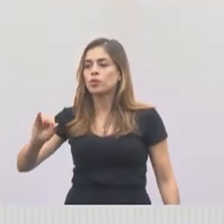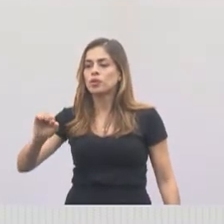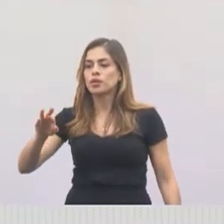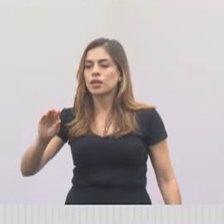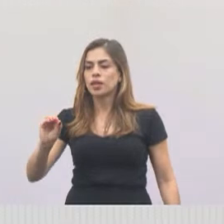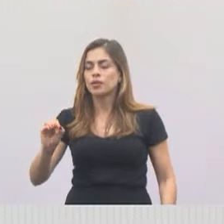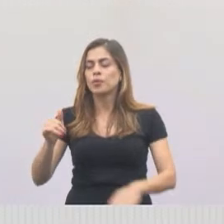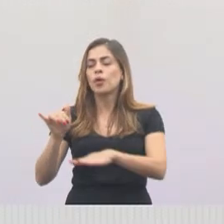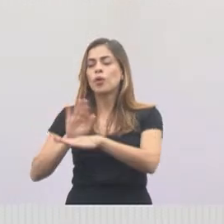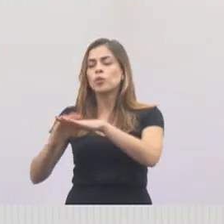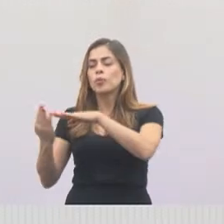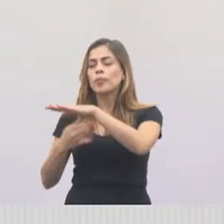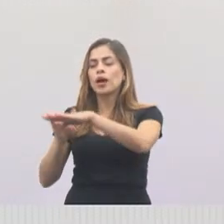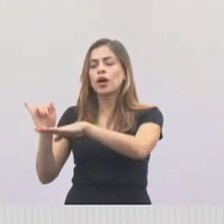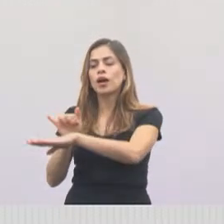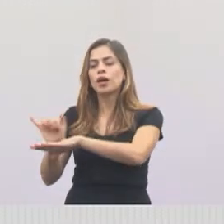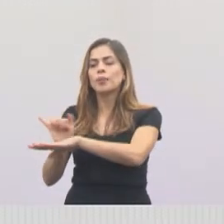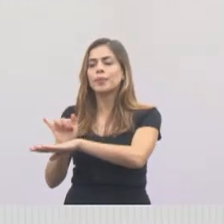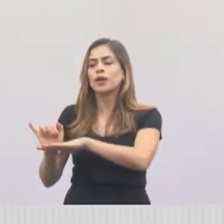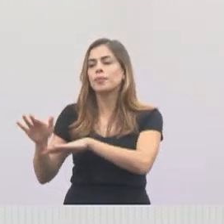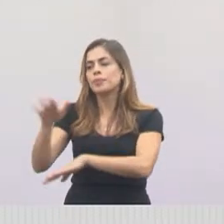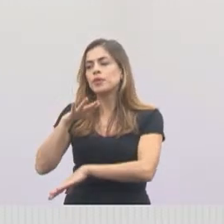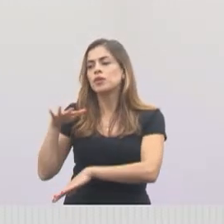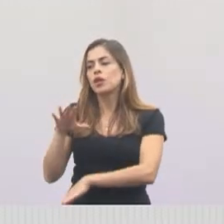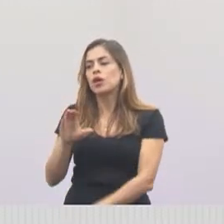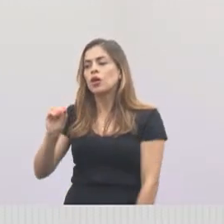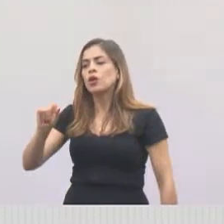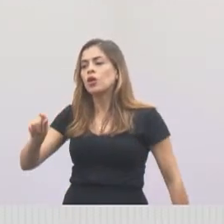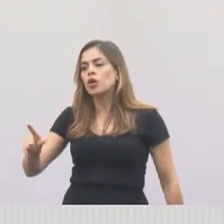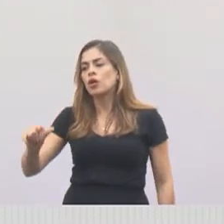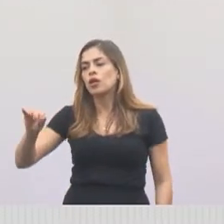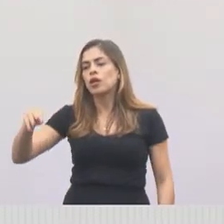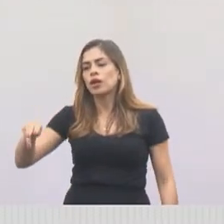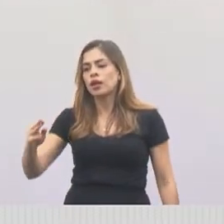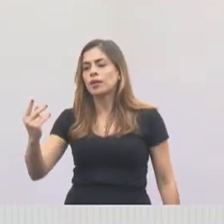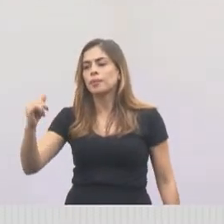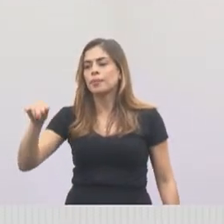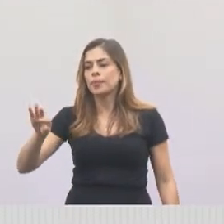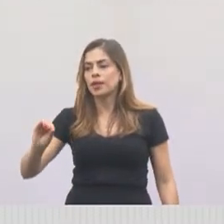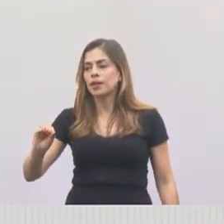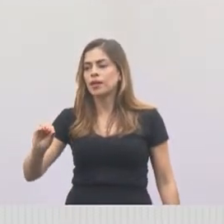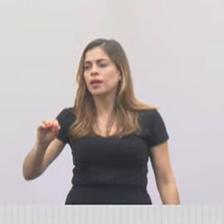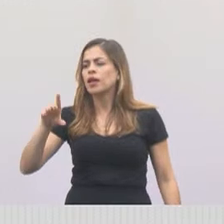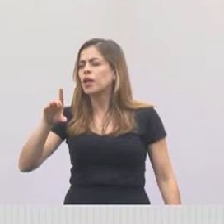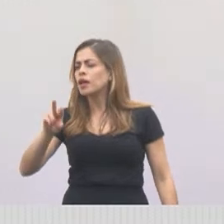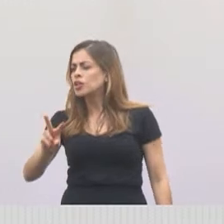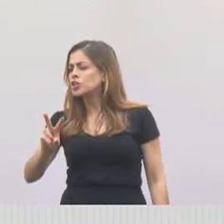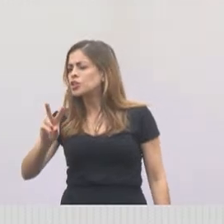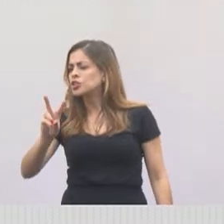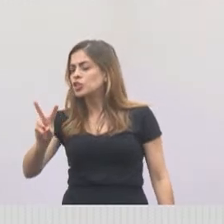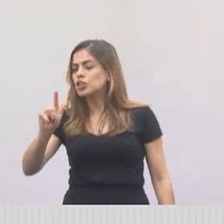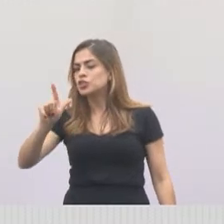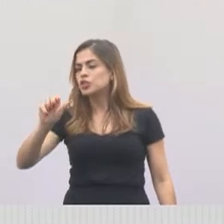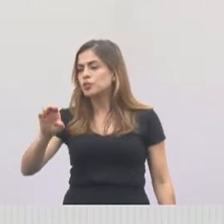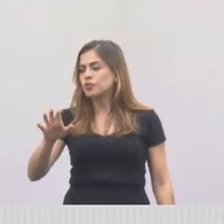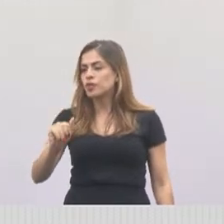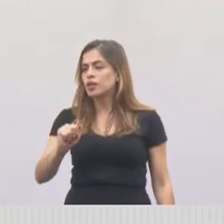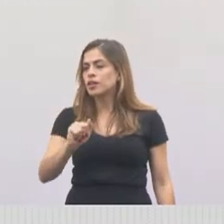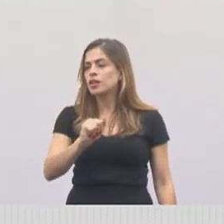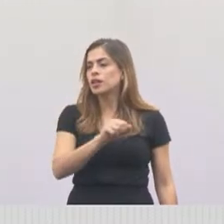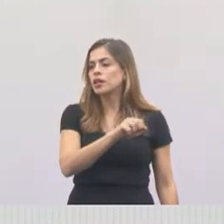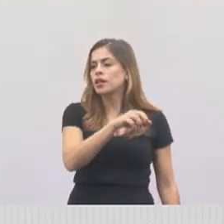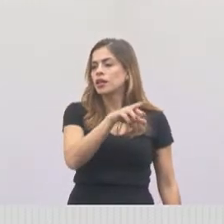Então, pessoal do Jardim Olímpia, Jardim do Vale, Jardim Colinas, Jardim Santa Rita,